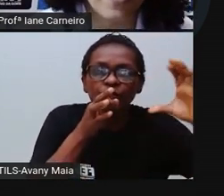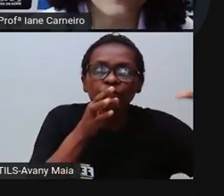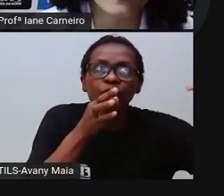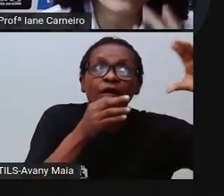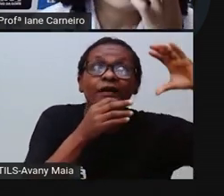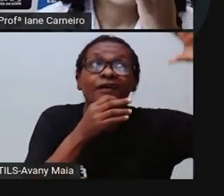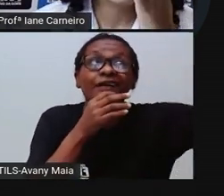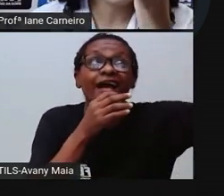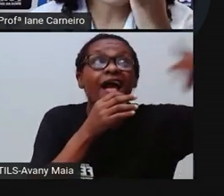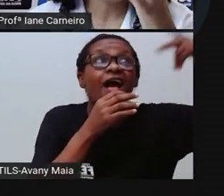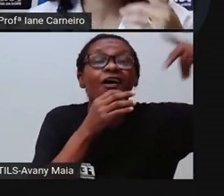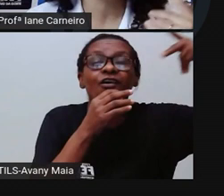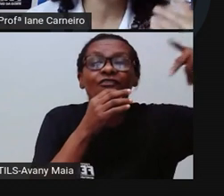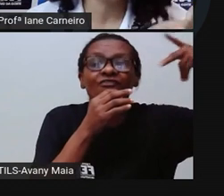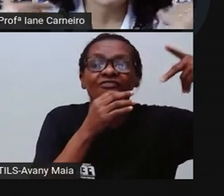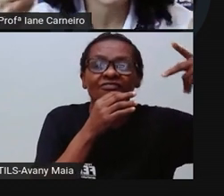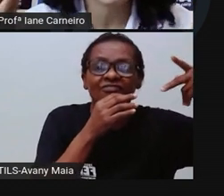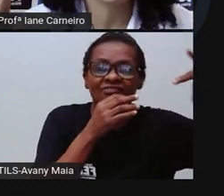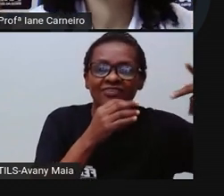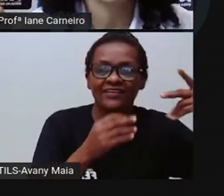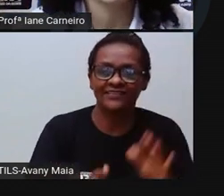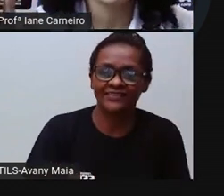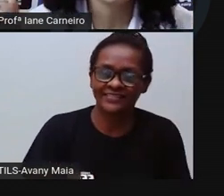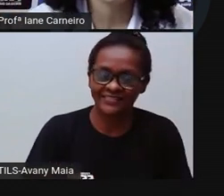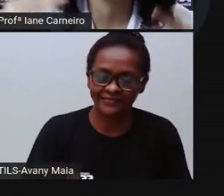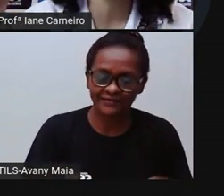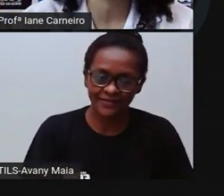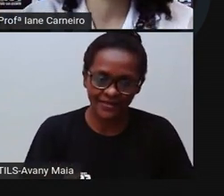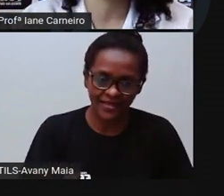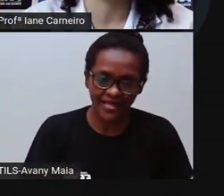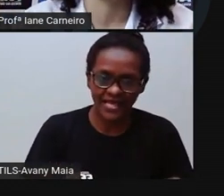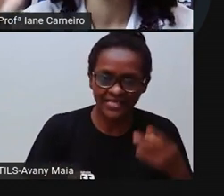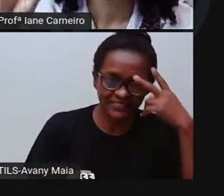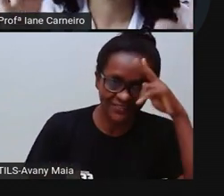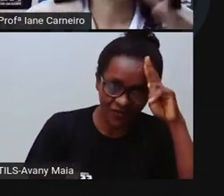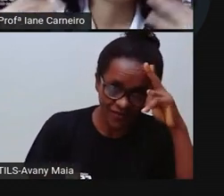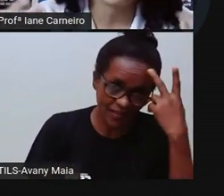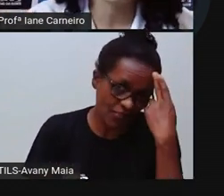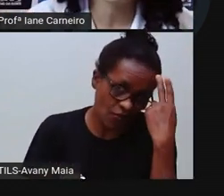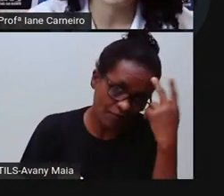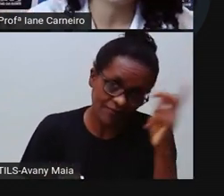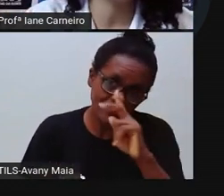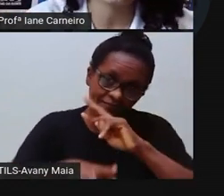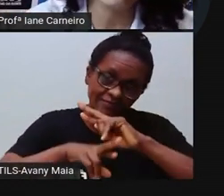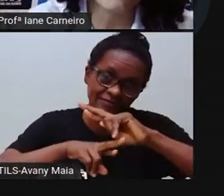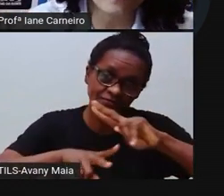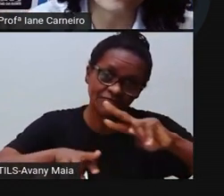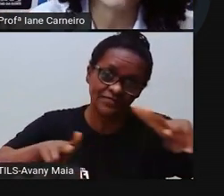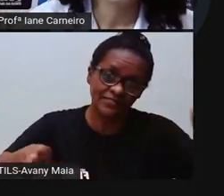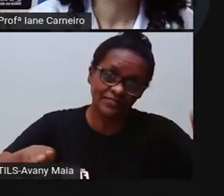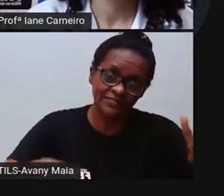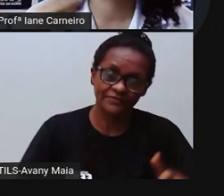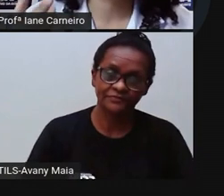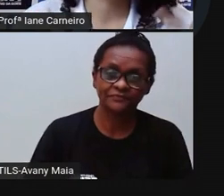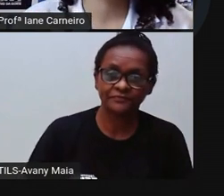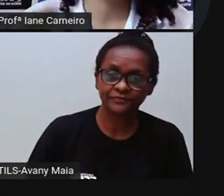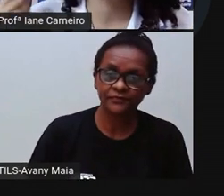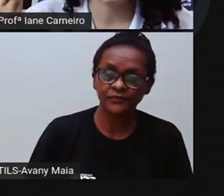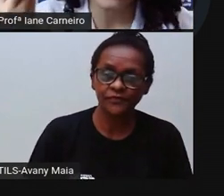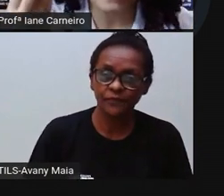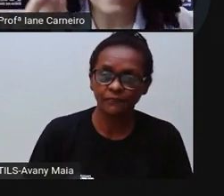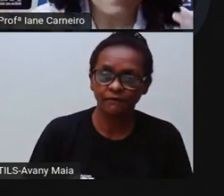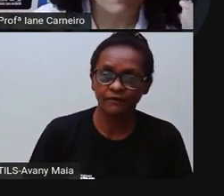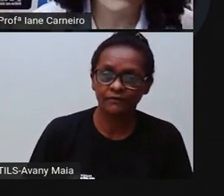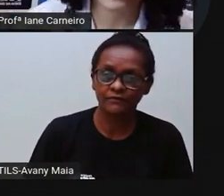personagens. Então não é uma história narrada, né? Não conta uma história. Os personagens é que falam. Então vocês